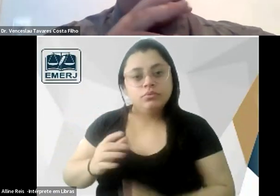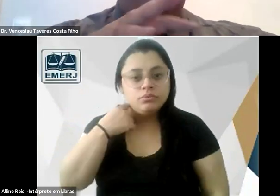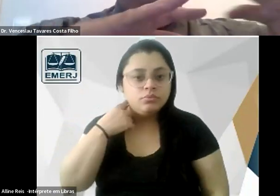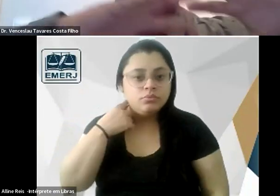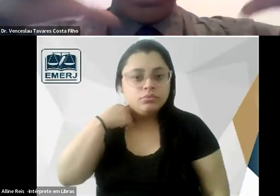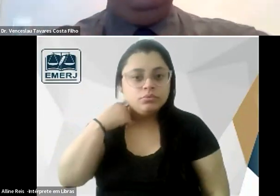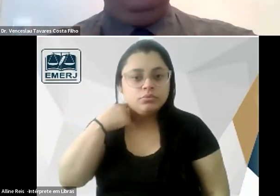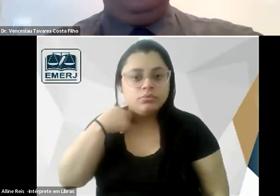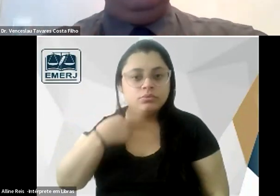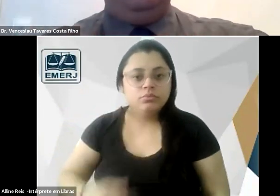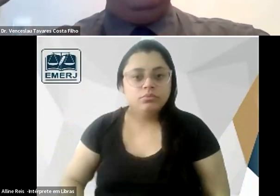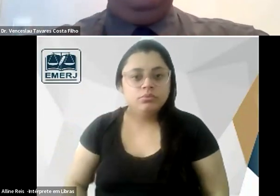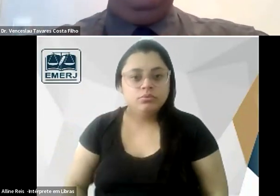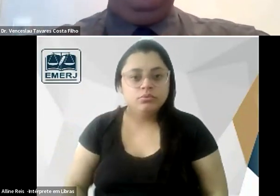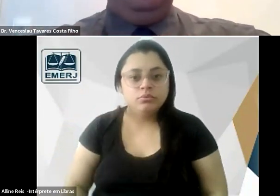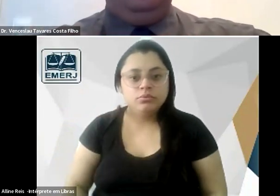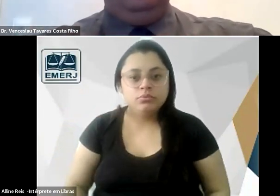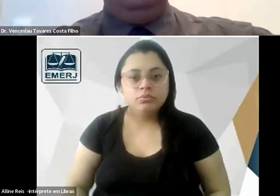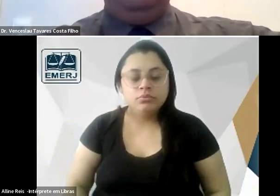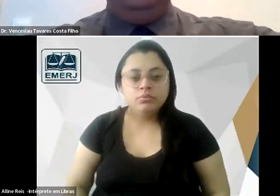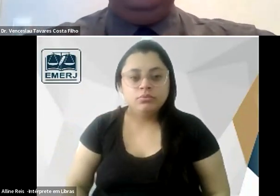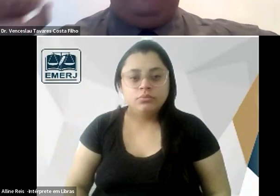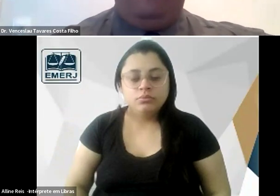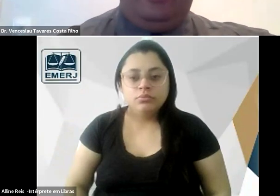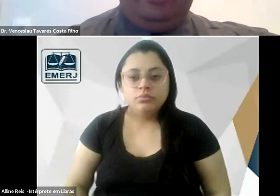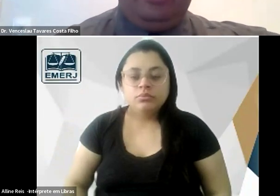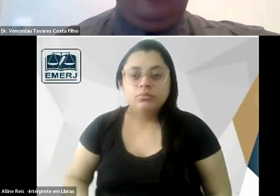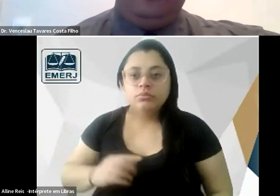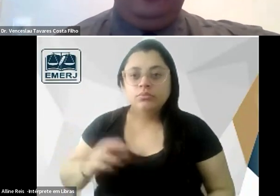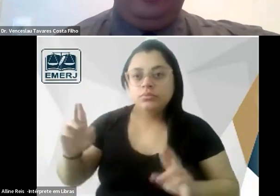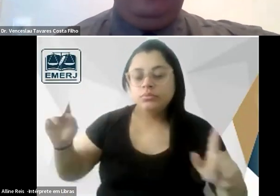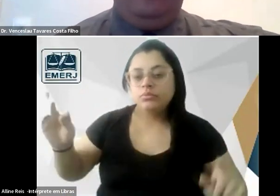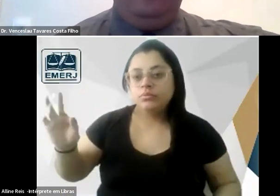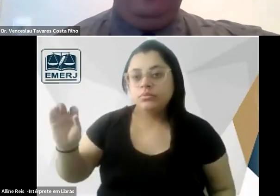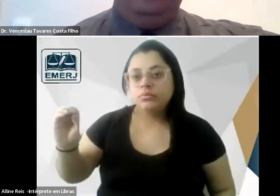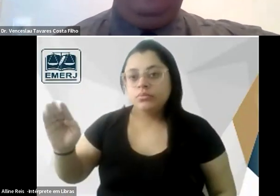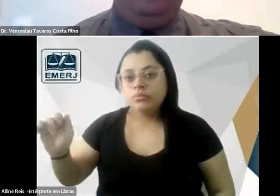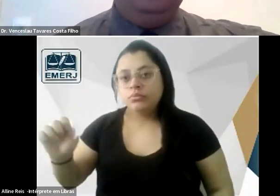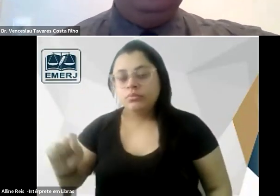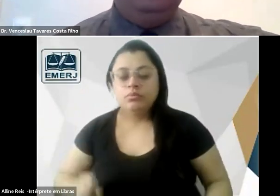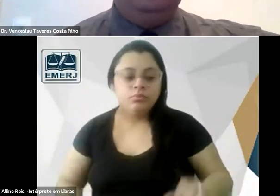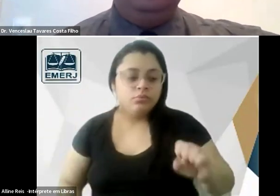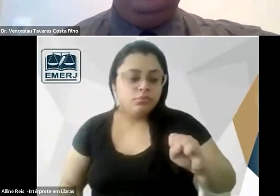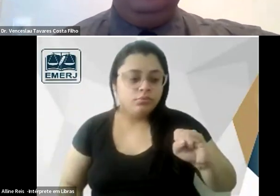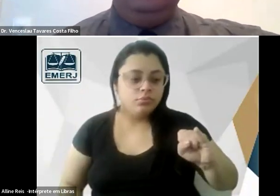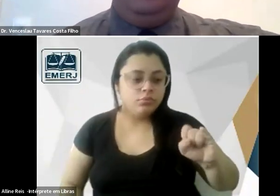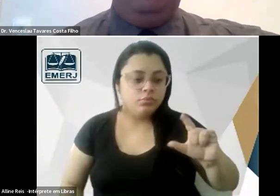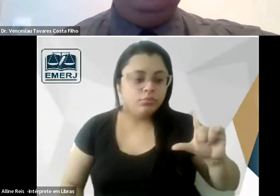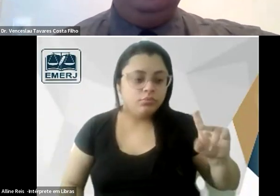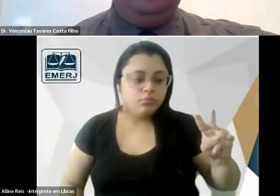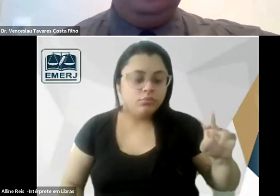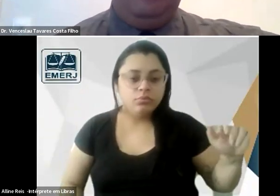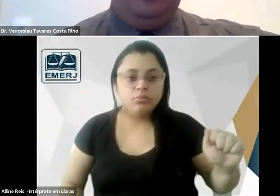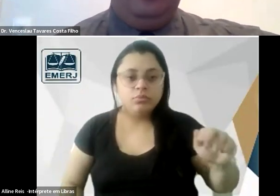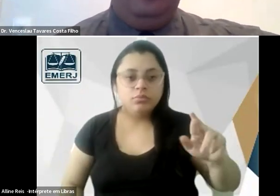um abismo uma diferença muito grande entre Tobias e Silvio Romero acho que o professor Ricardo Borma talvez nos estudos tenha